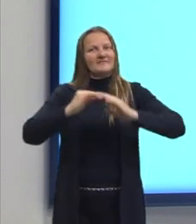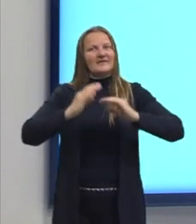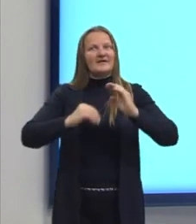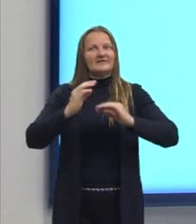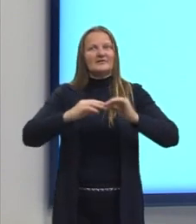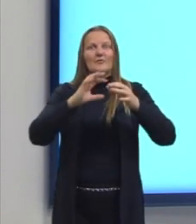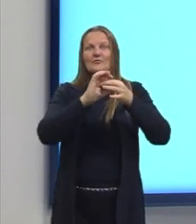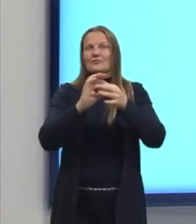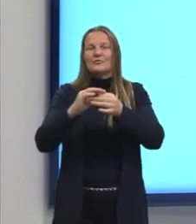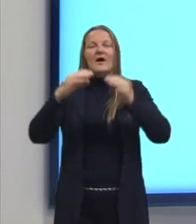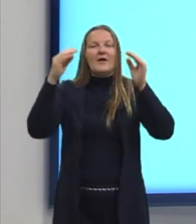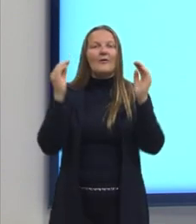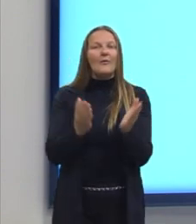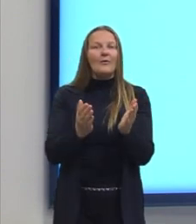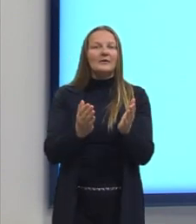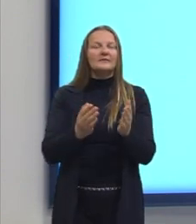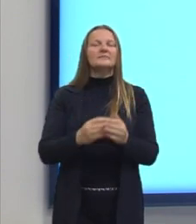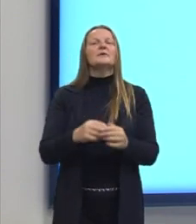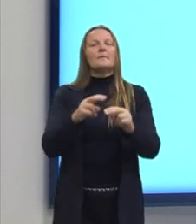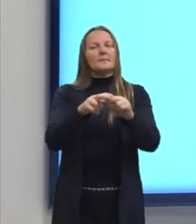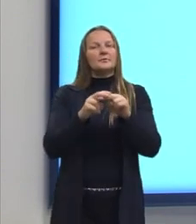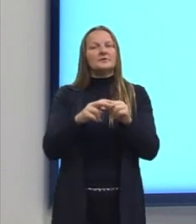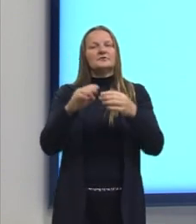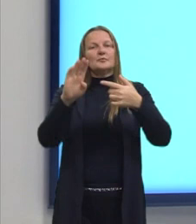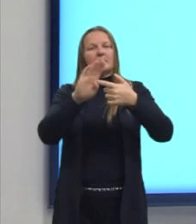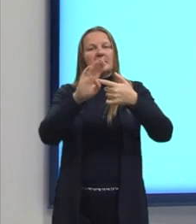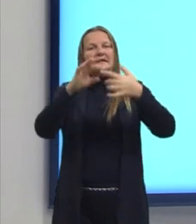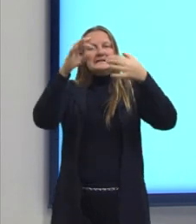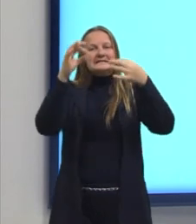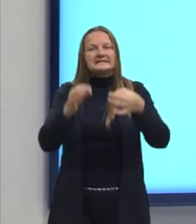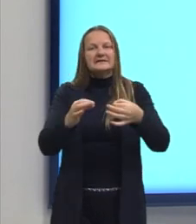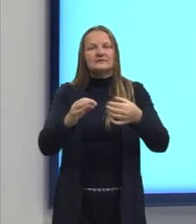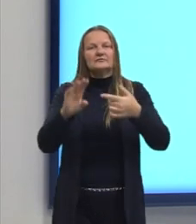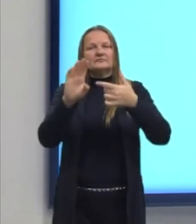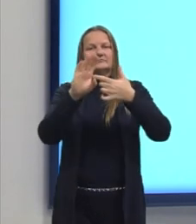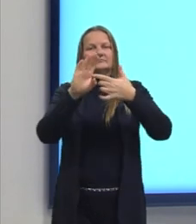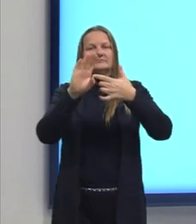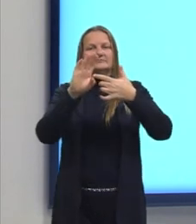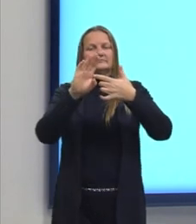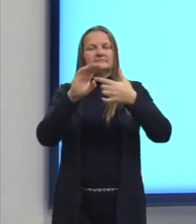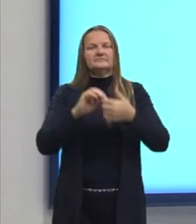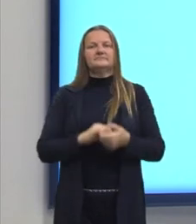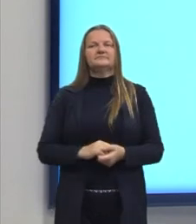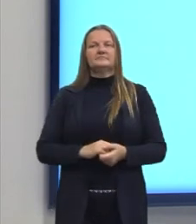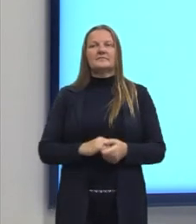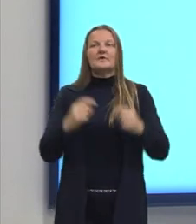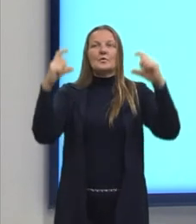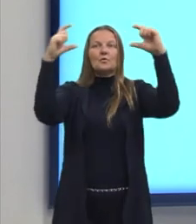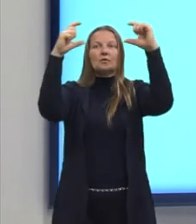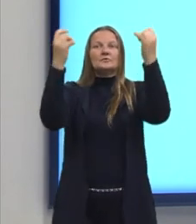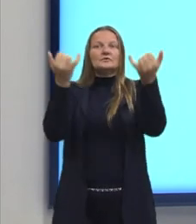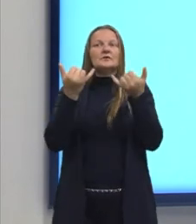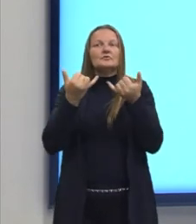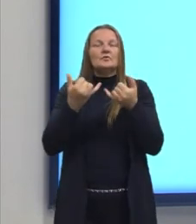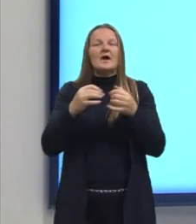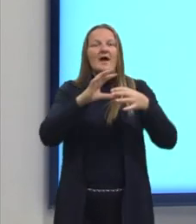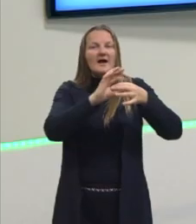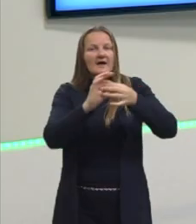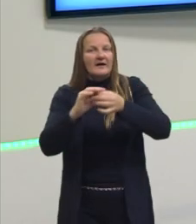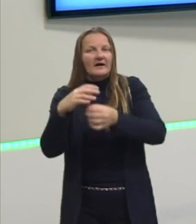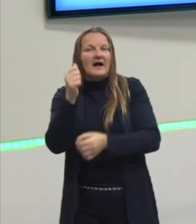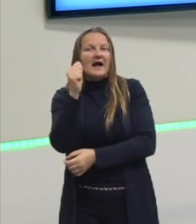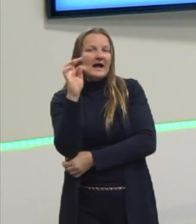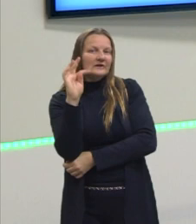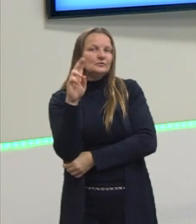atual. E aí a gente tem fechado com o que pede o nosso anunciado. Atualiza os